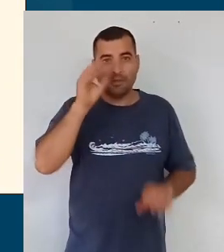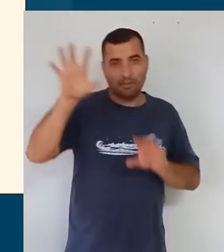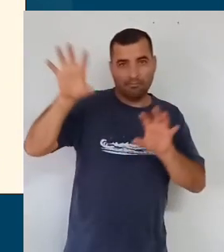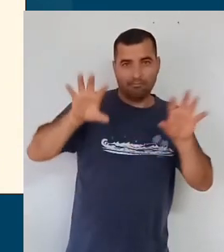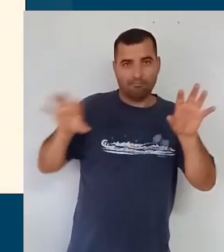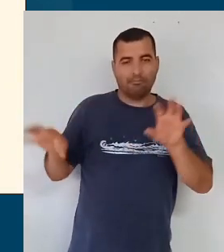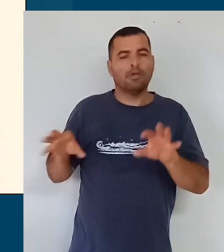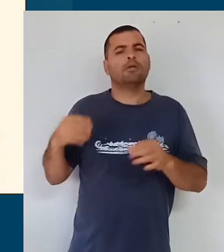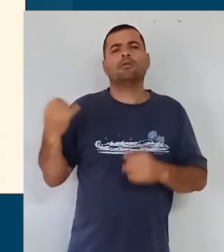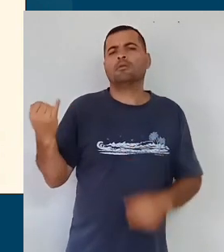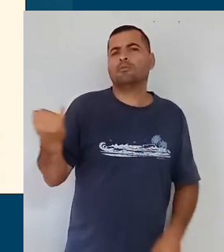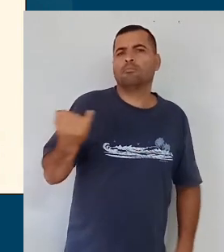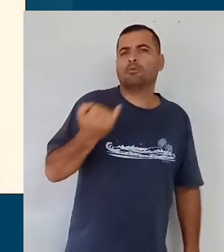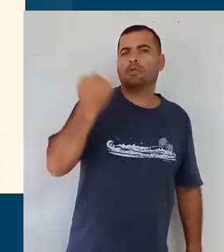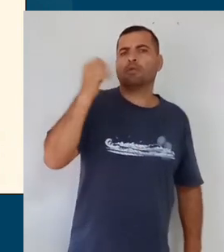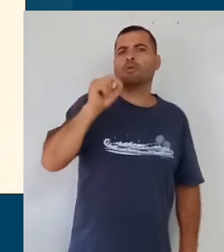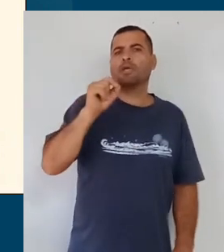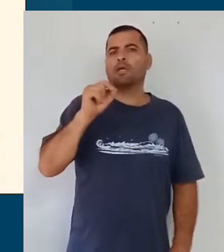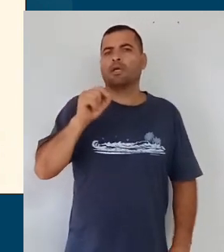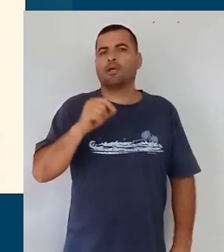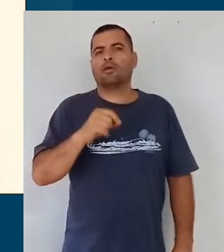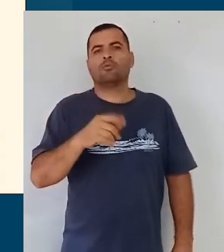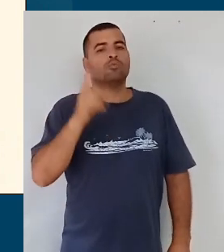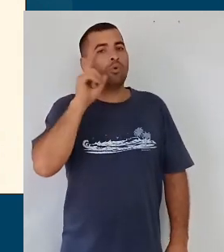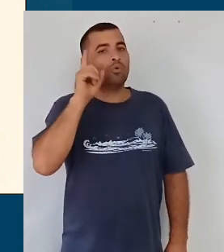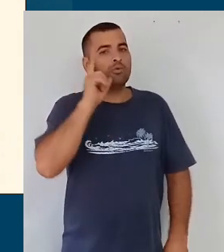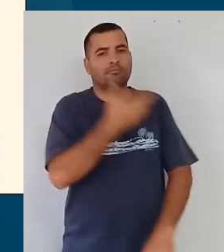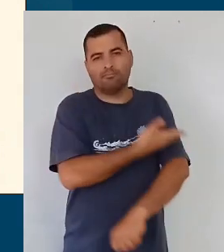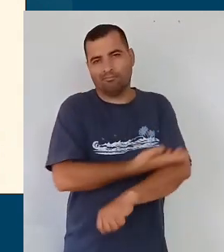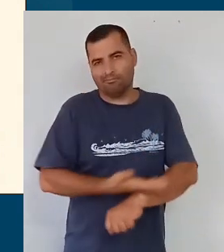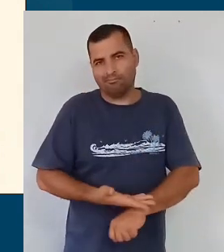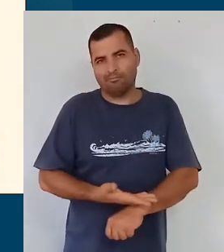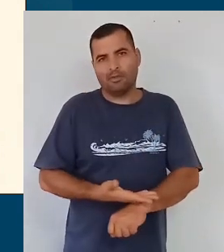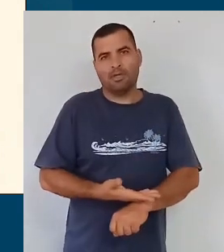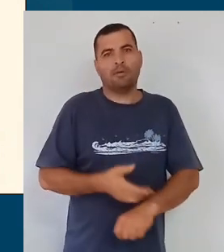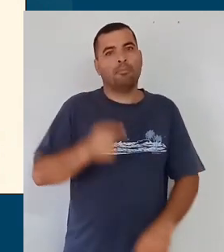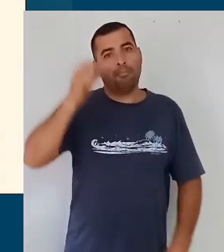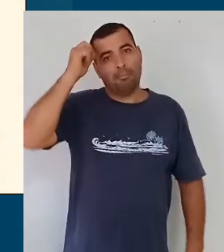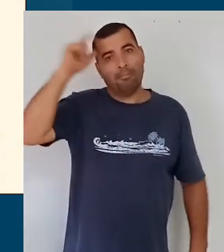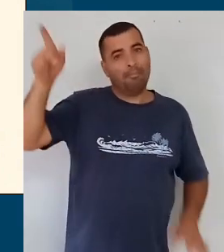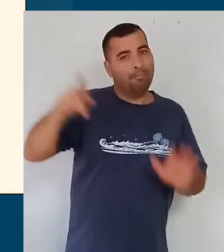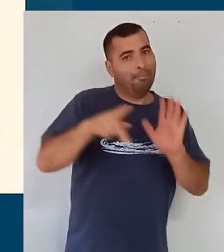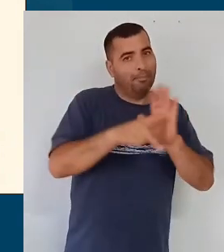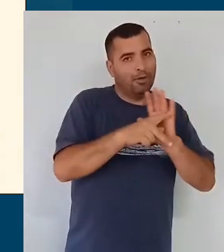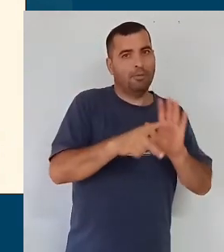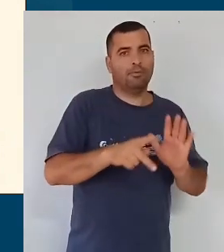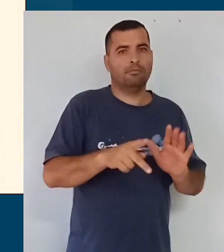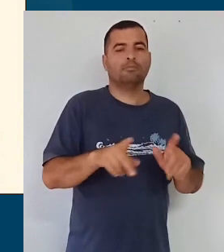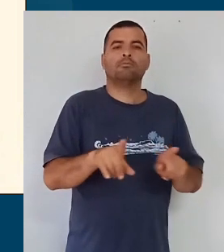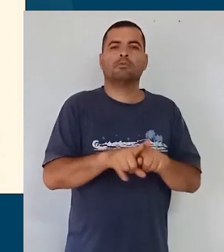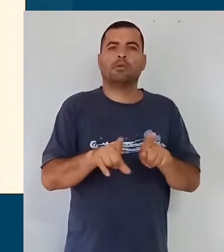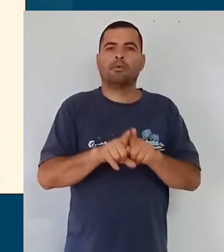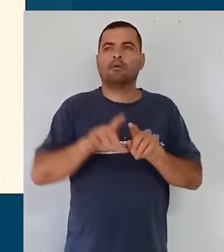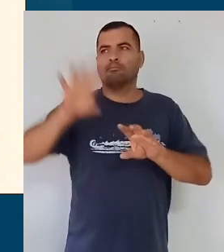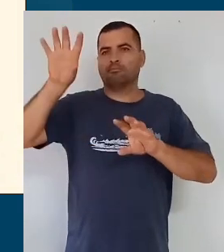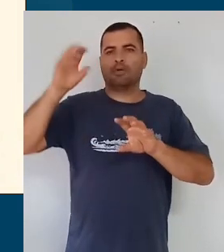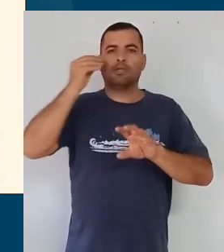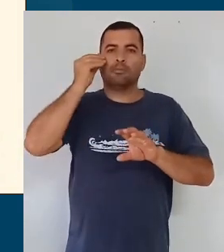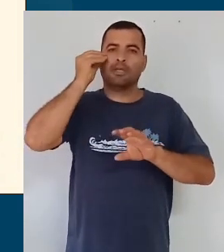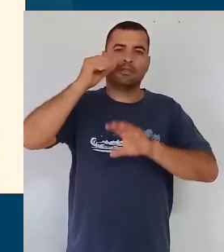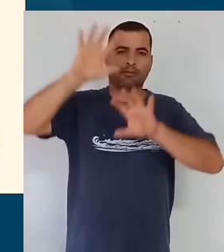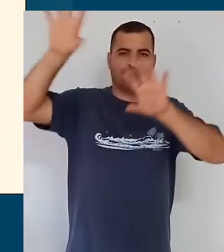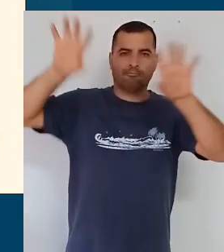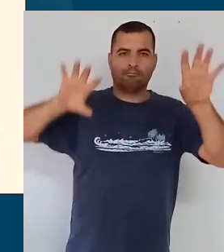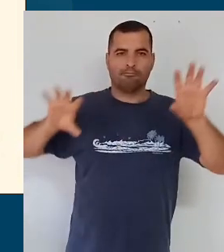eles valorizam as práticas cotidianas da cultura, porque com os campos de experiência fica muito